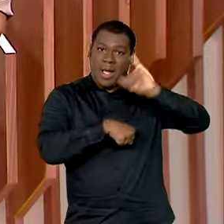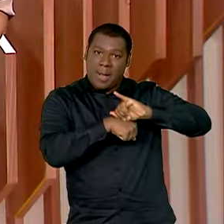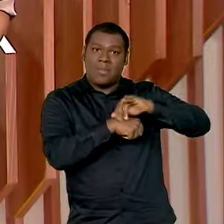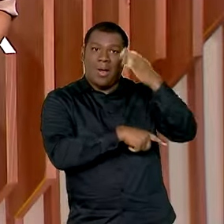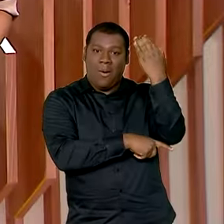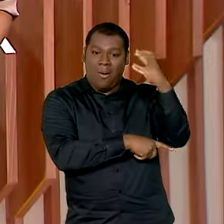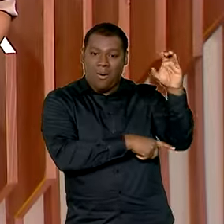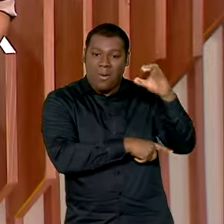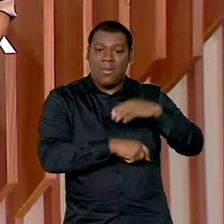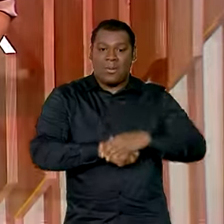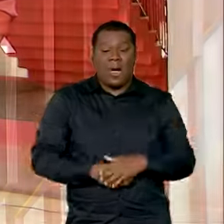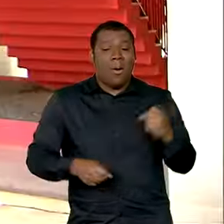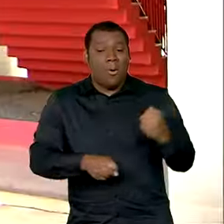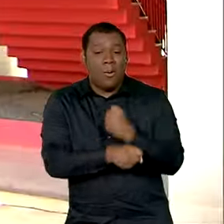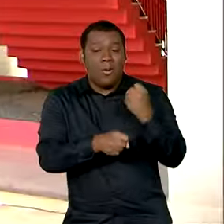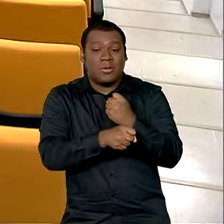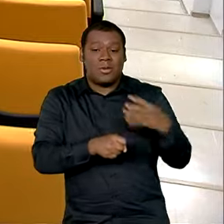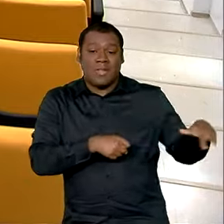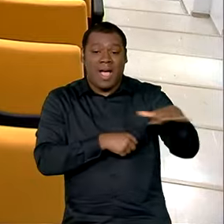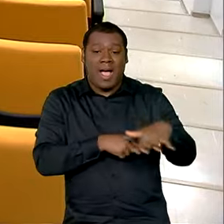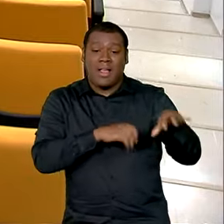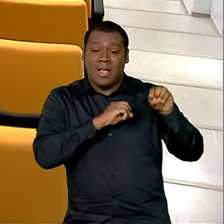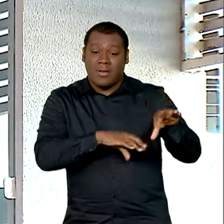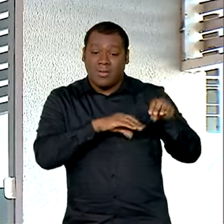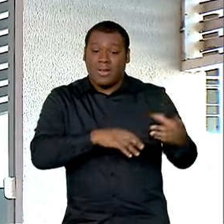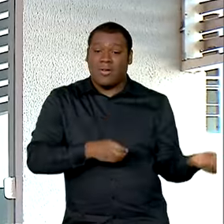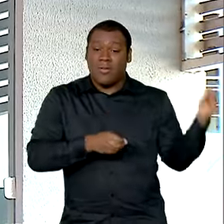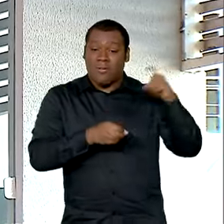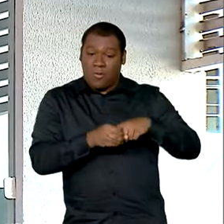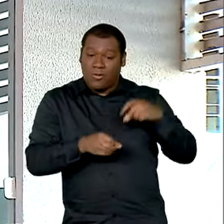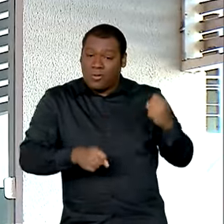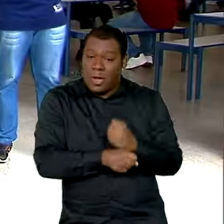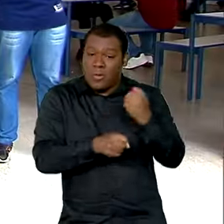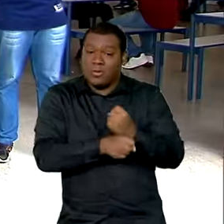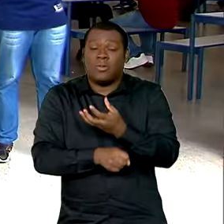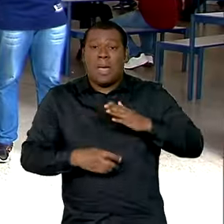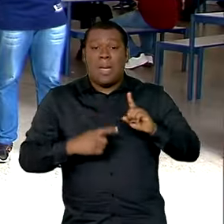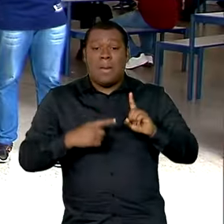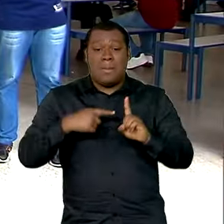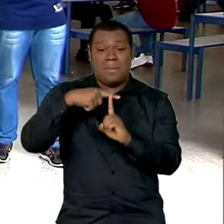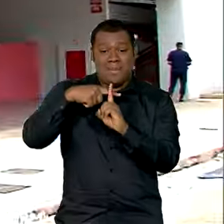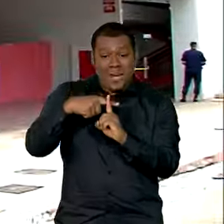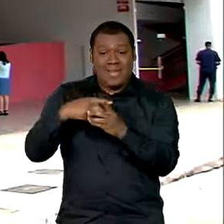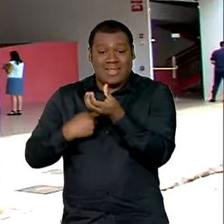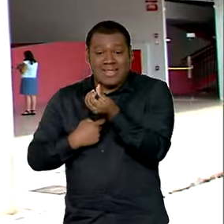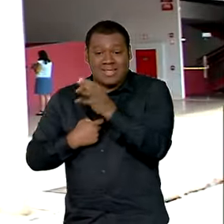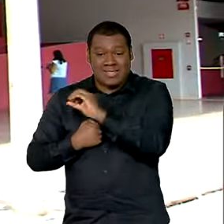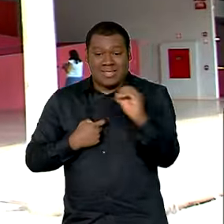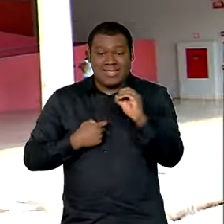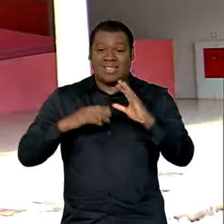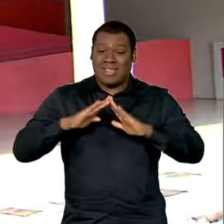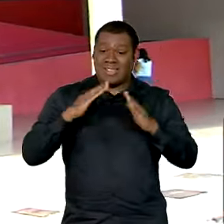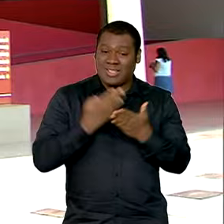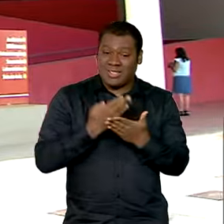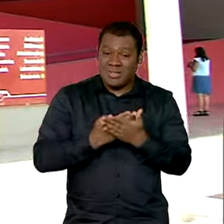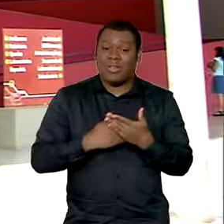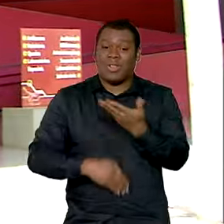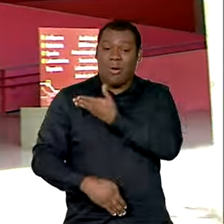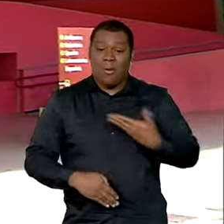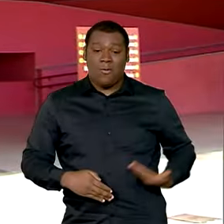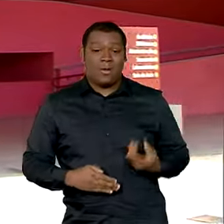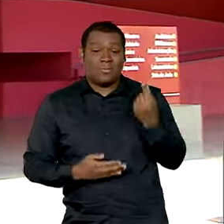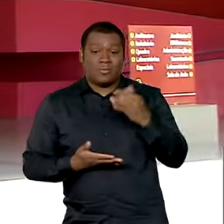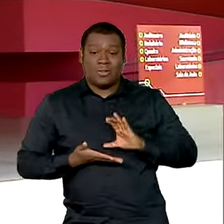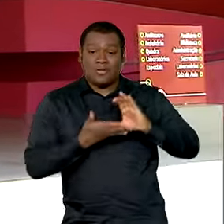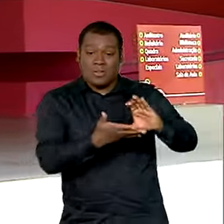Retomadas de obras só na educação, já são mais de 600 escolas e ou unidades entregues com investimento de